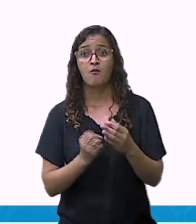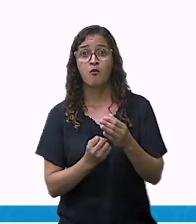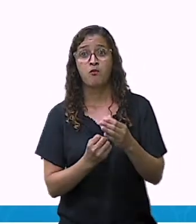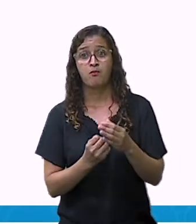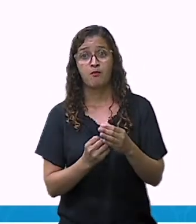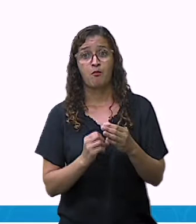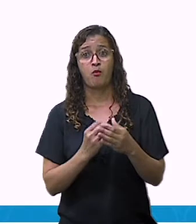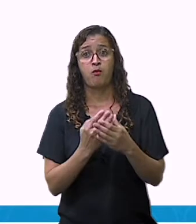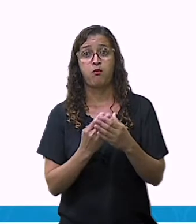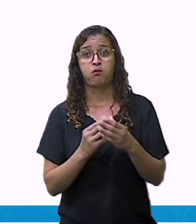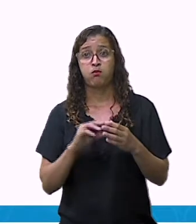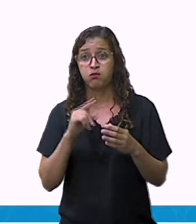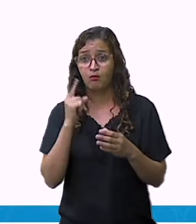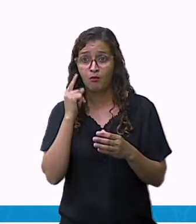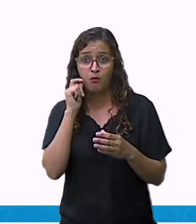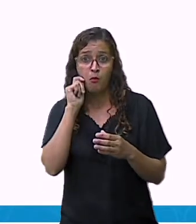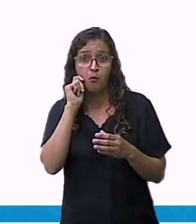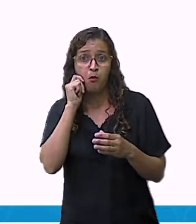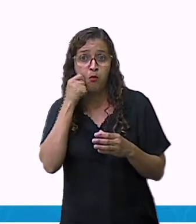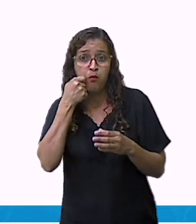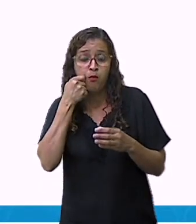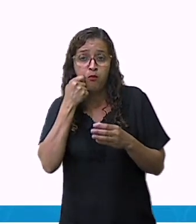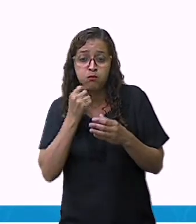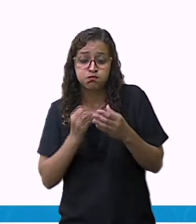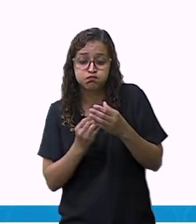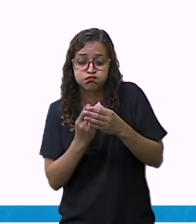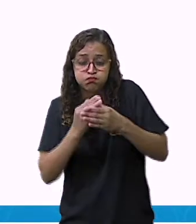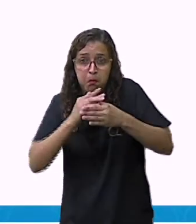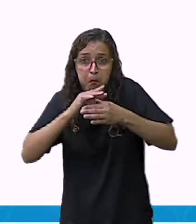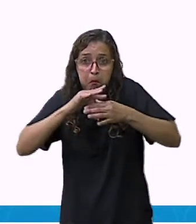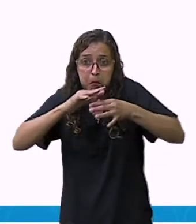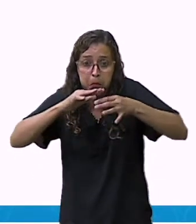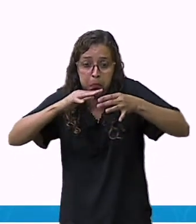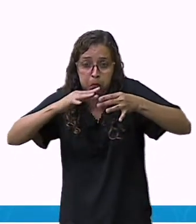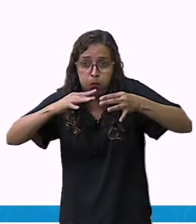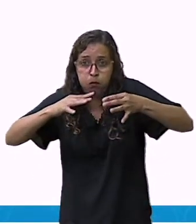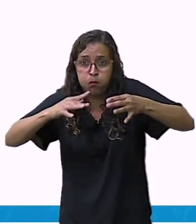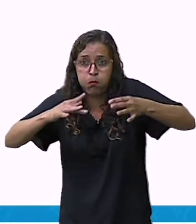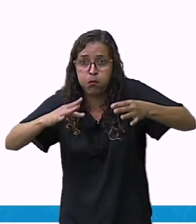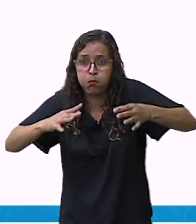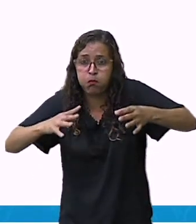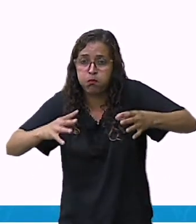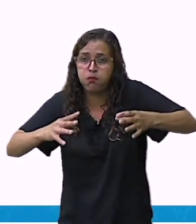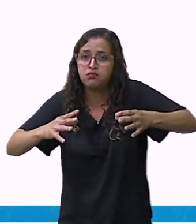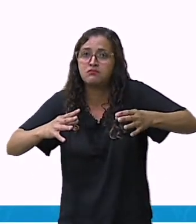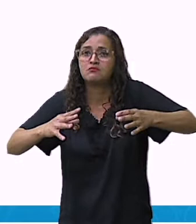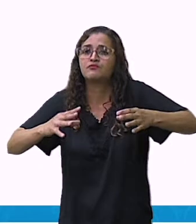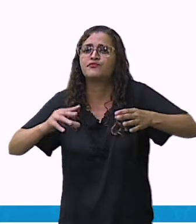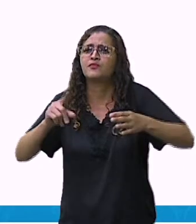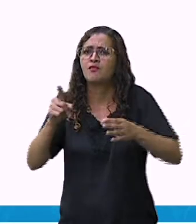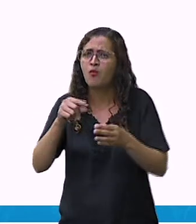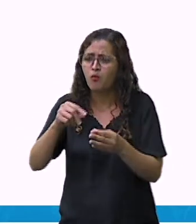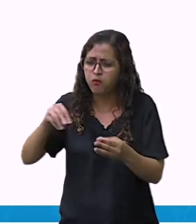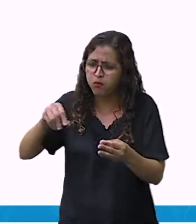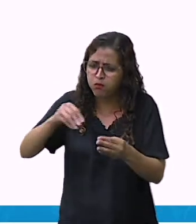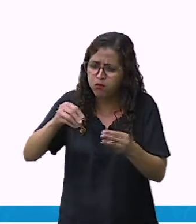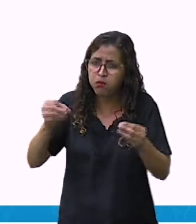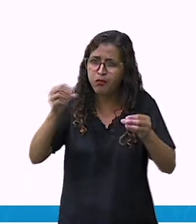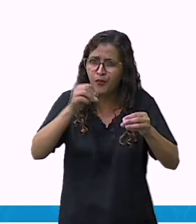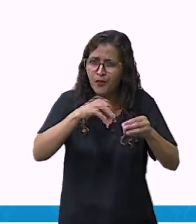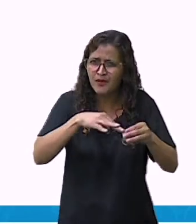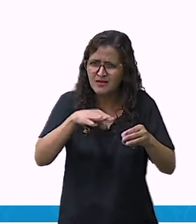pães e bolos agindo como fermento. Então, aquele fermento que a gente